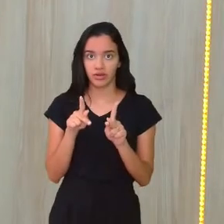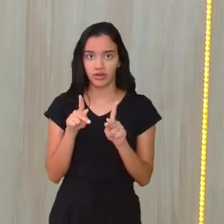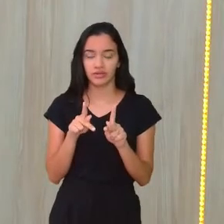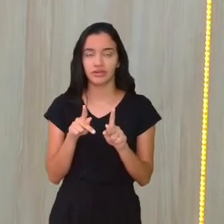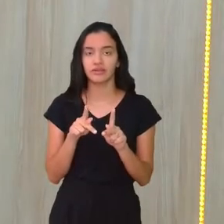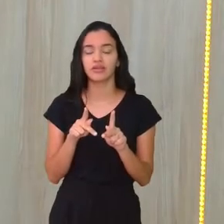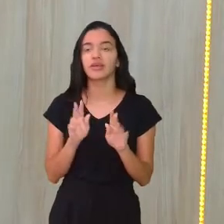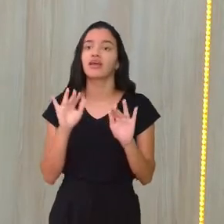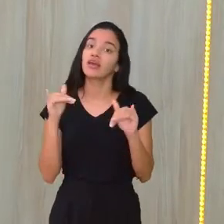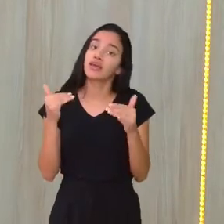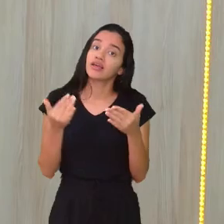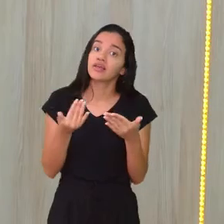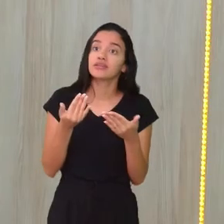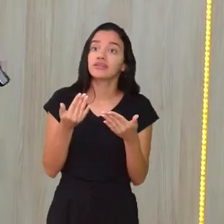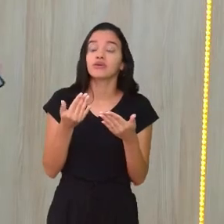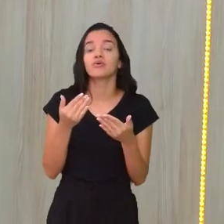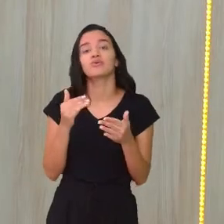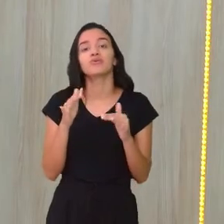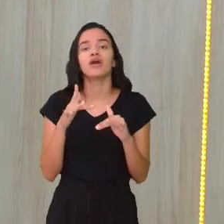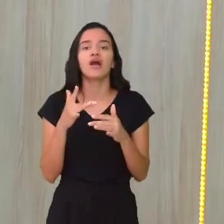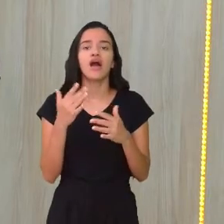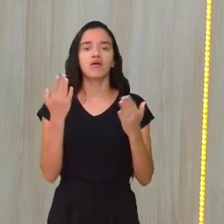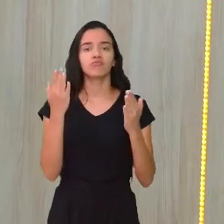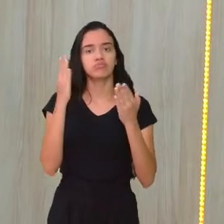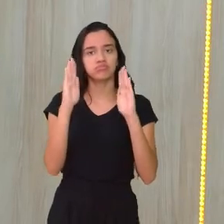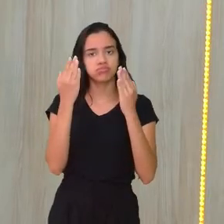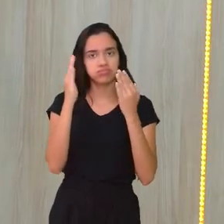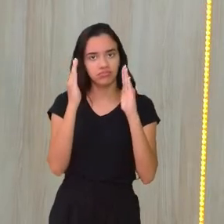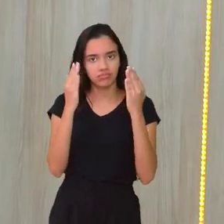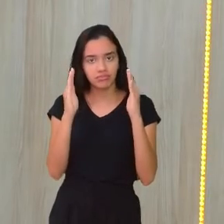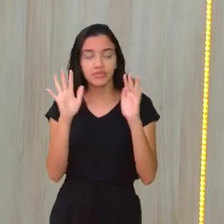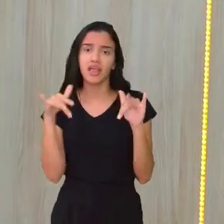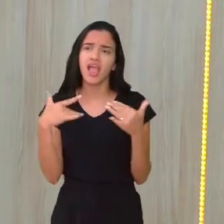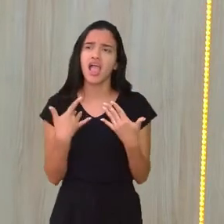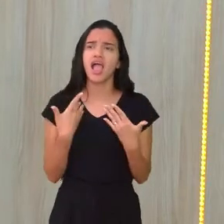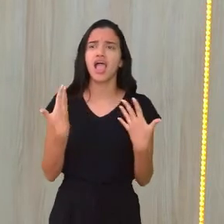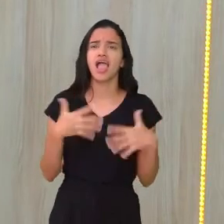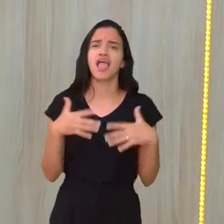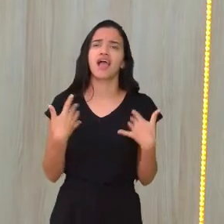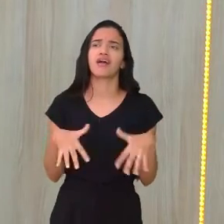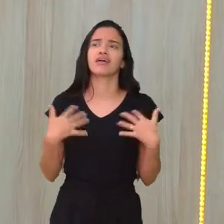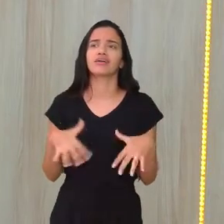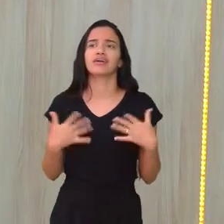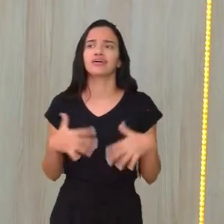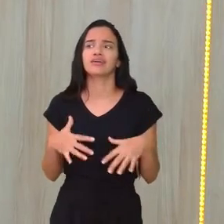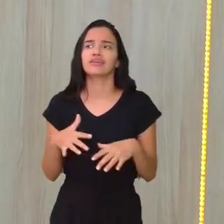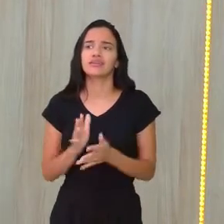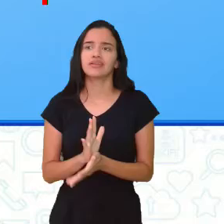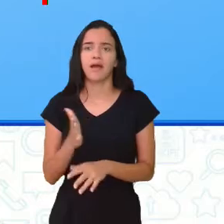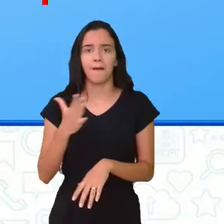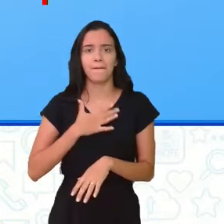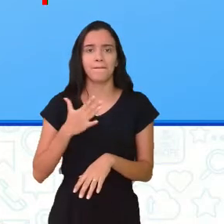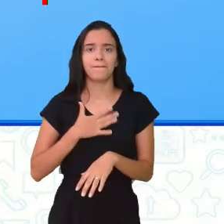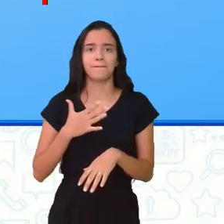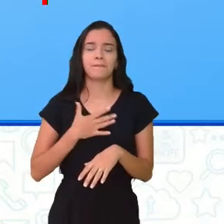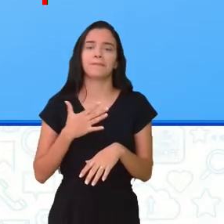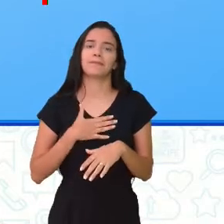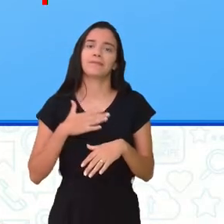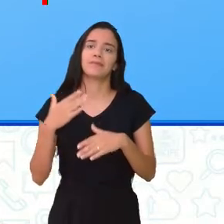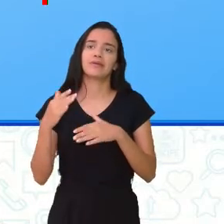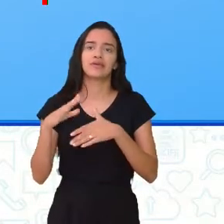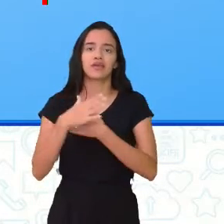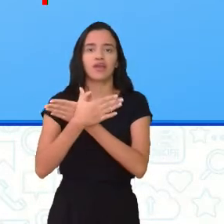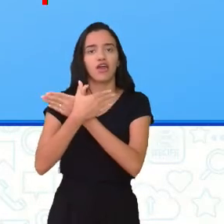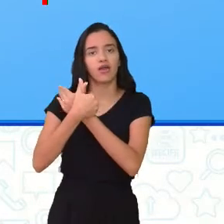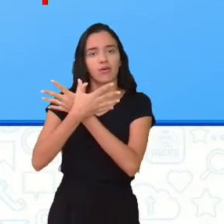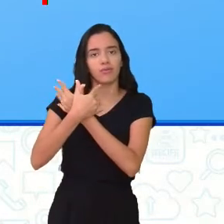Então, simetria de reflexão. Eita, minha borboletinha tá meio apagada. Esta que tá batendo é uma